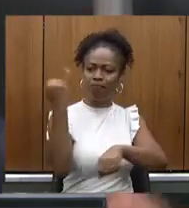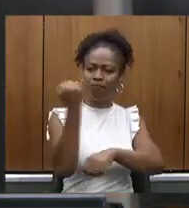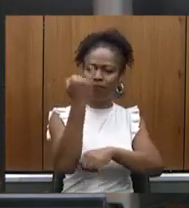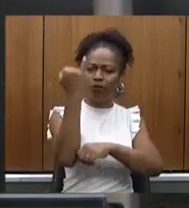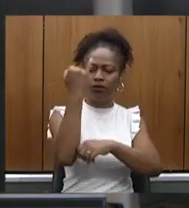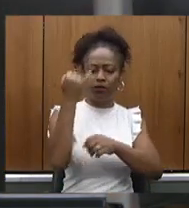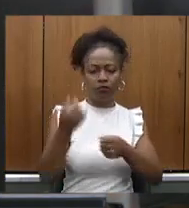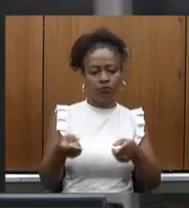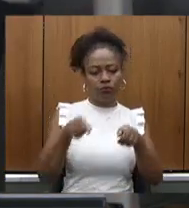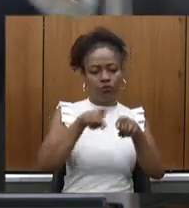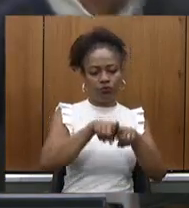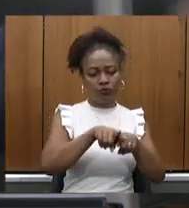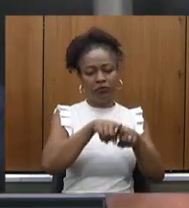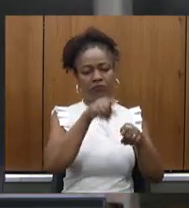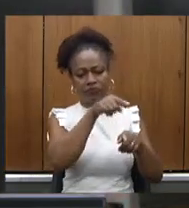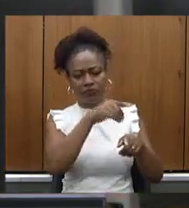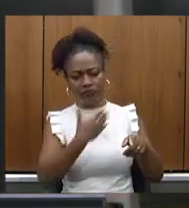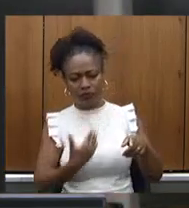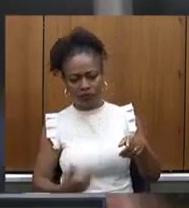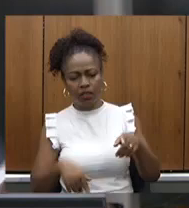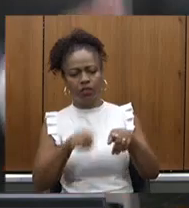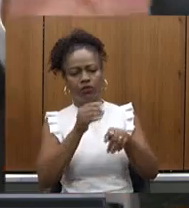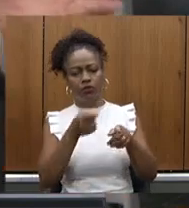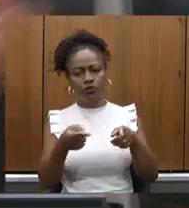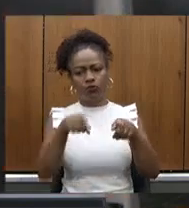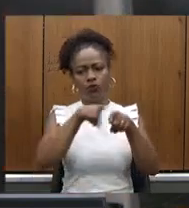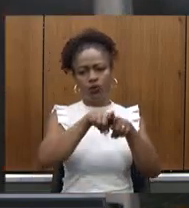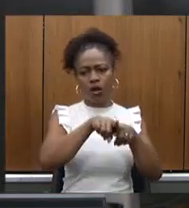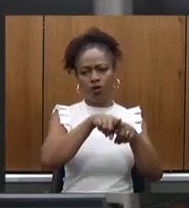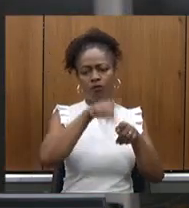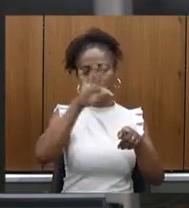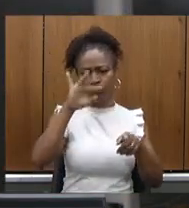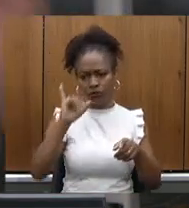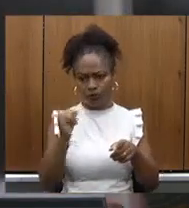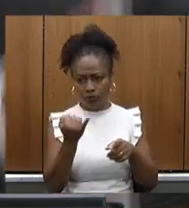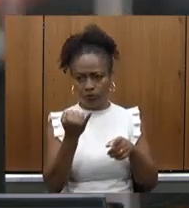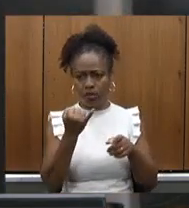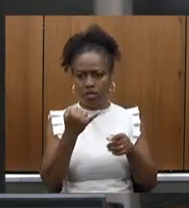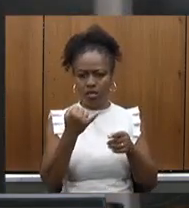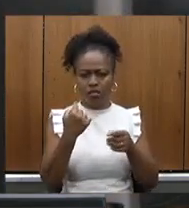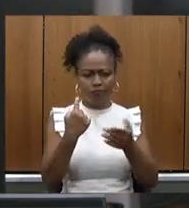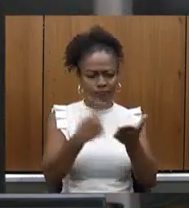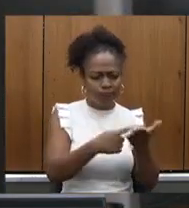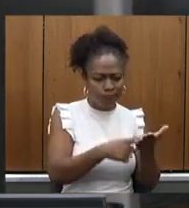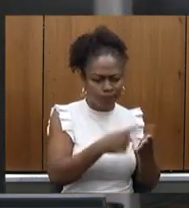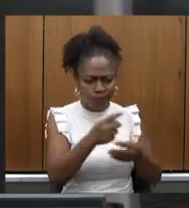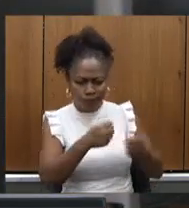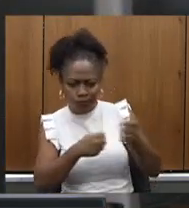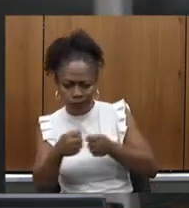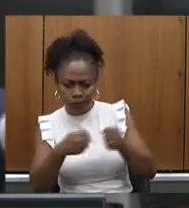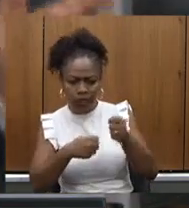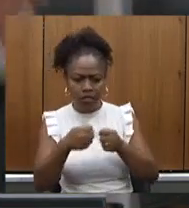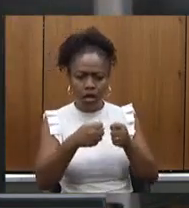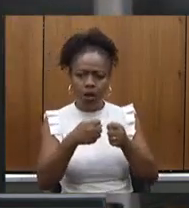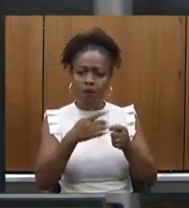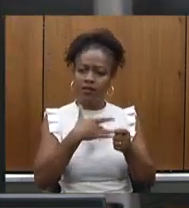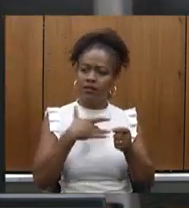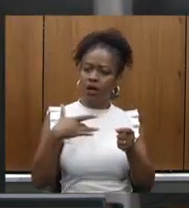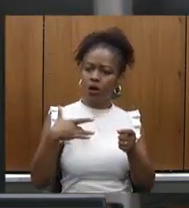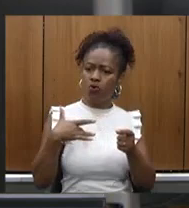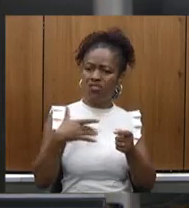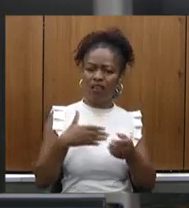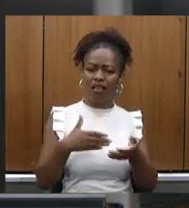governo do estado junto ao Tribunal de Justiça em todas as negociações para que a saúde não ficasse para trás e não ficou